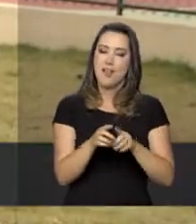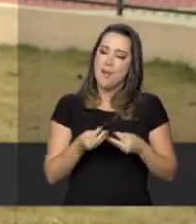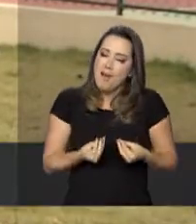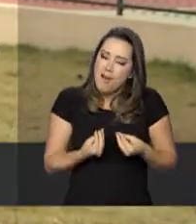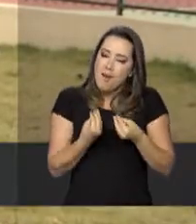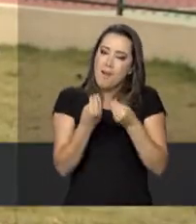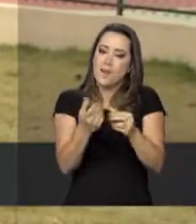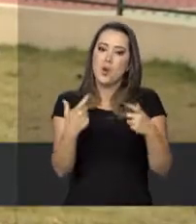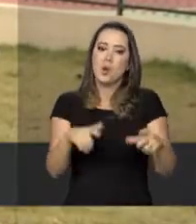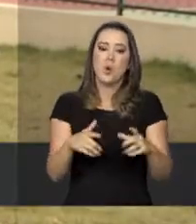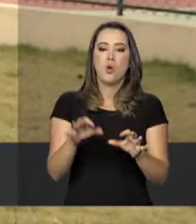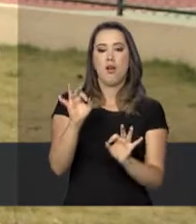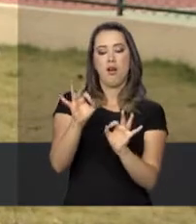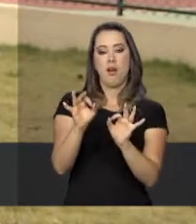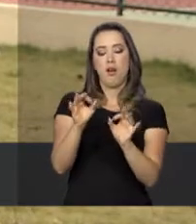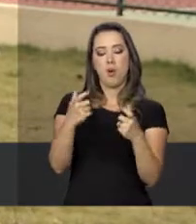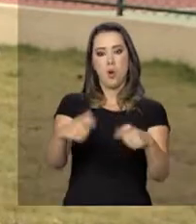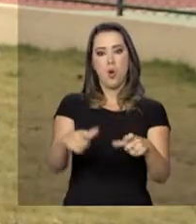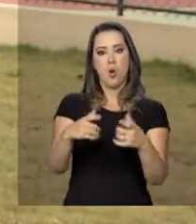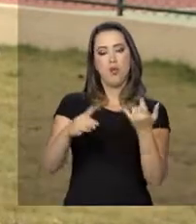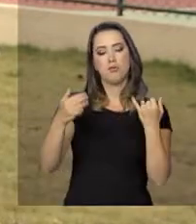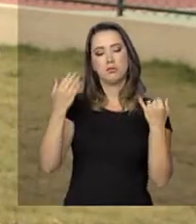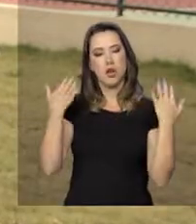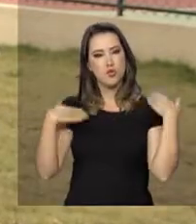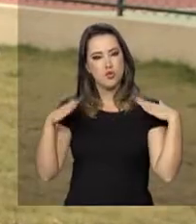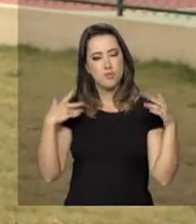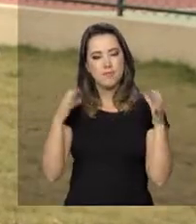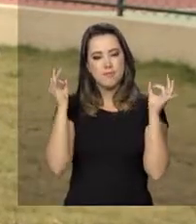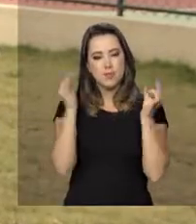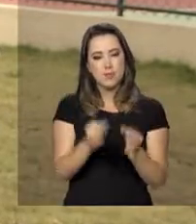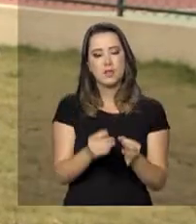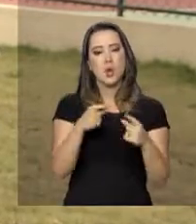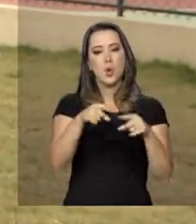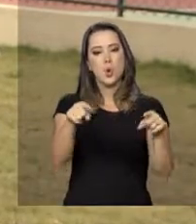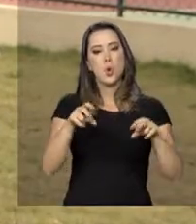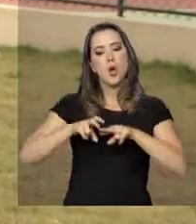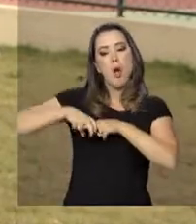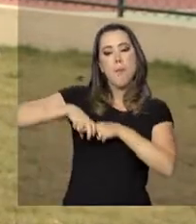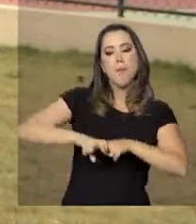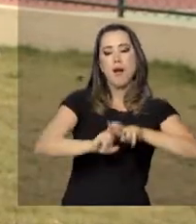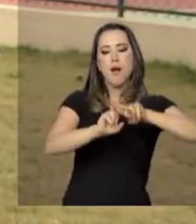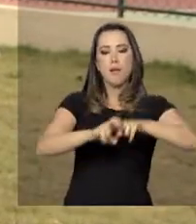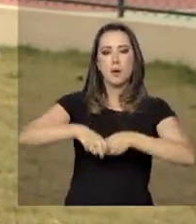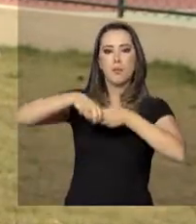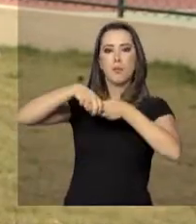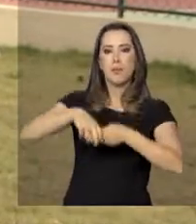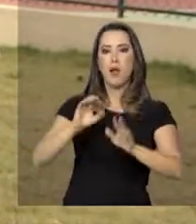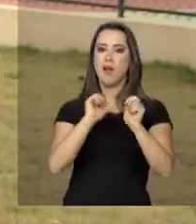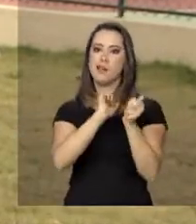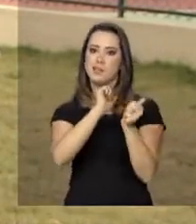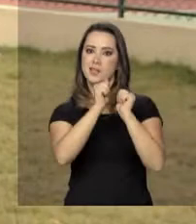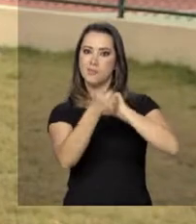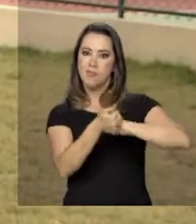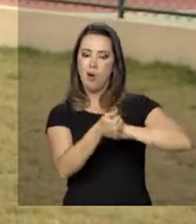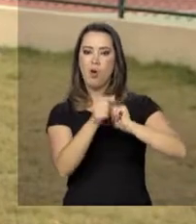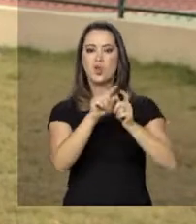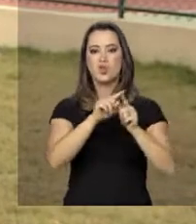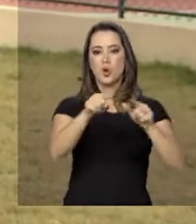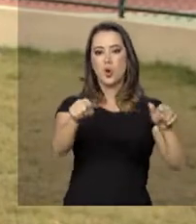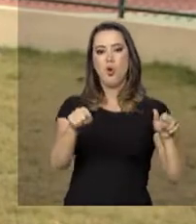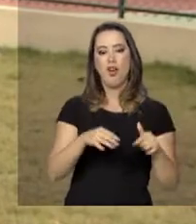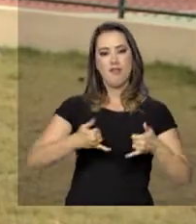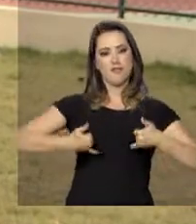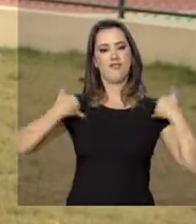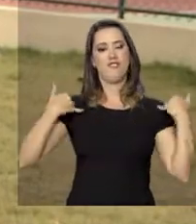receberam uma área de lazer completa, com parque infantil, salão de festas e quadra de esporte. Tudo já está pronto,